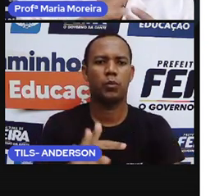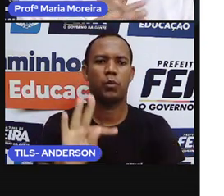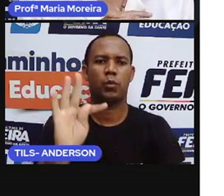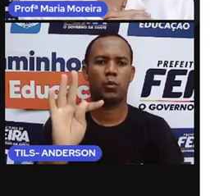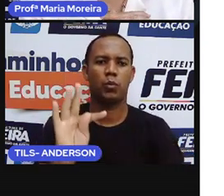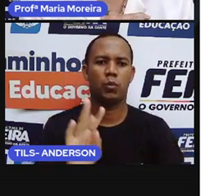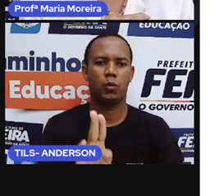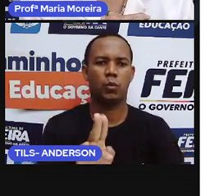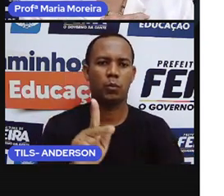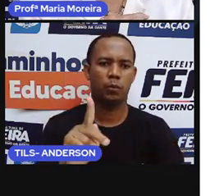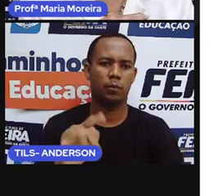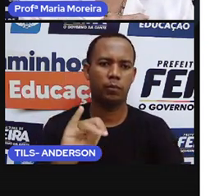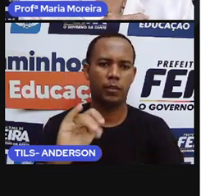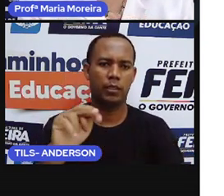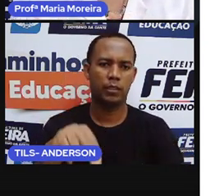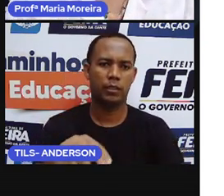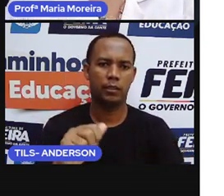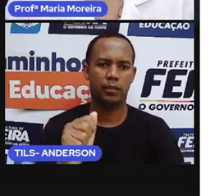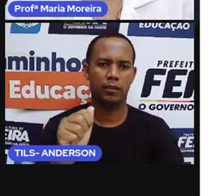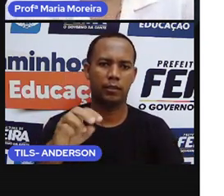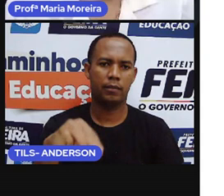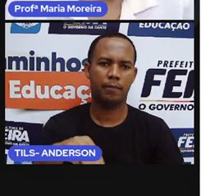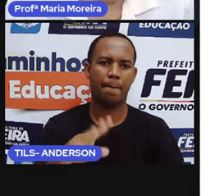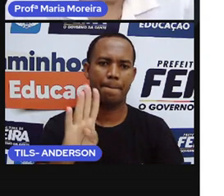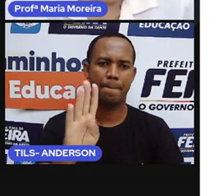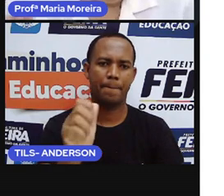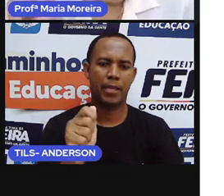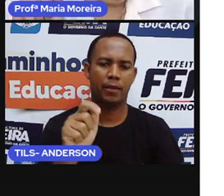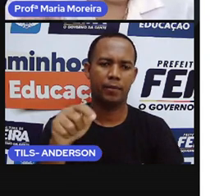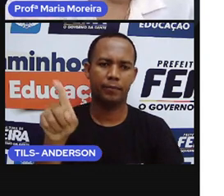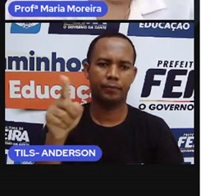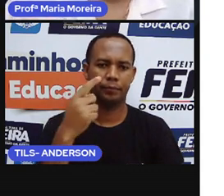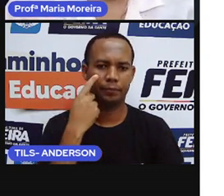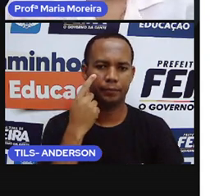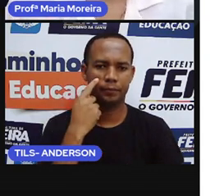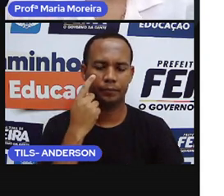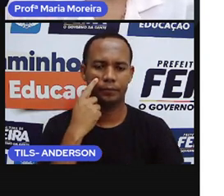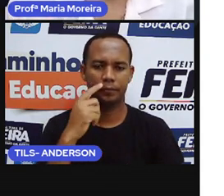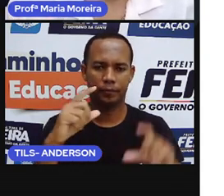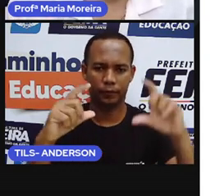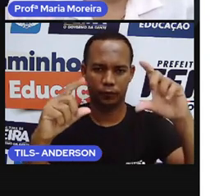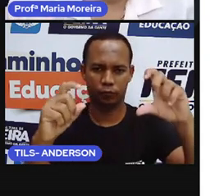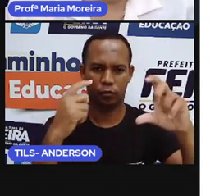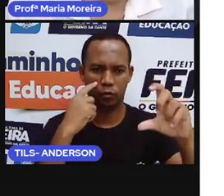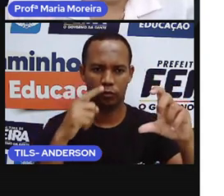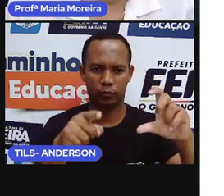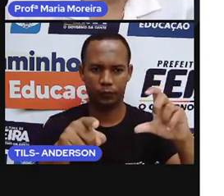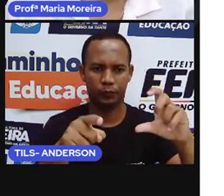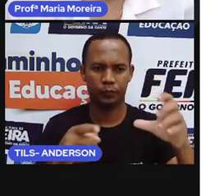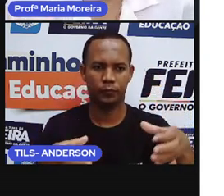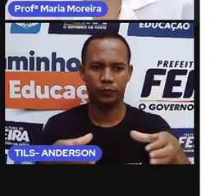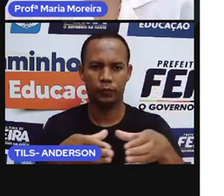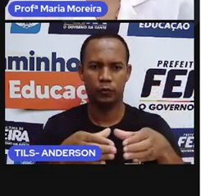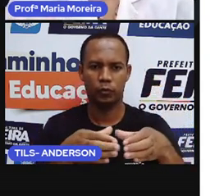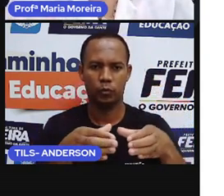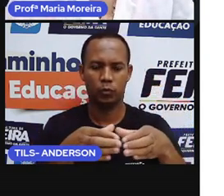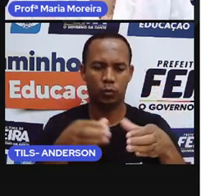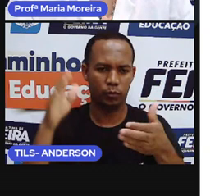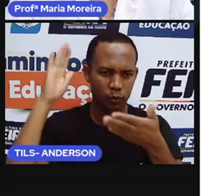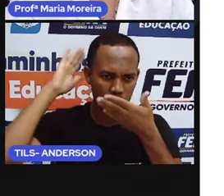essa tribo indígena, certo? Então, vamos lá. Aqui é uma foto, né, dos indígenas, dos